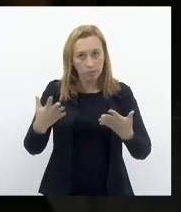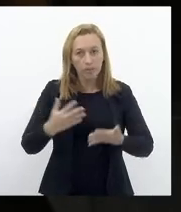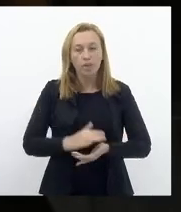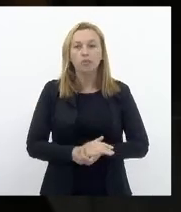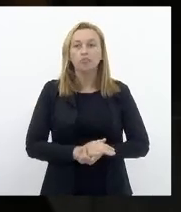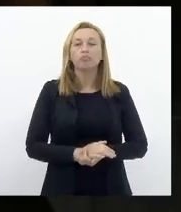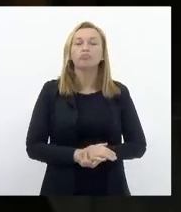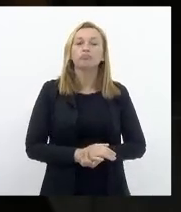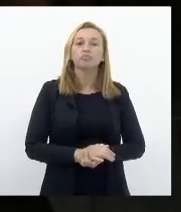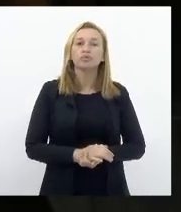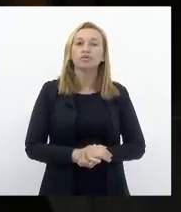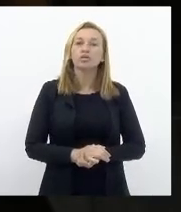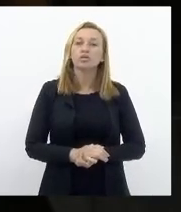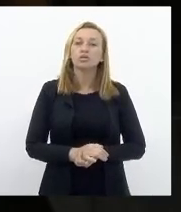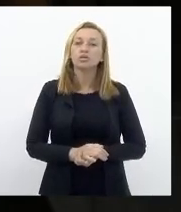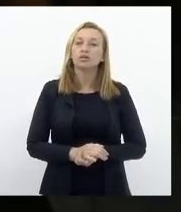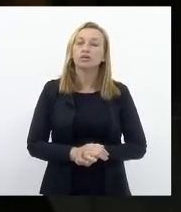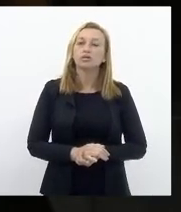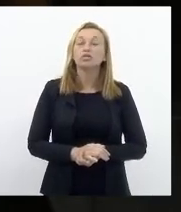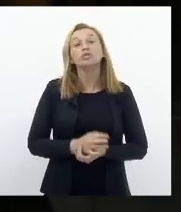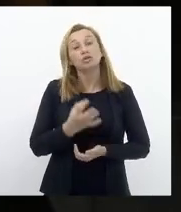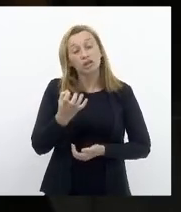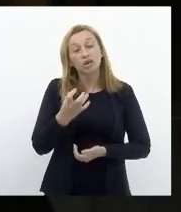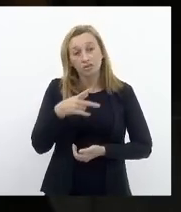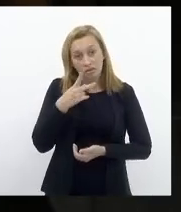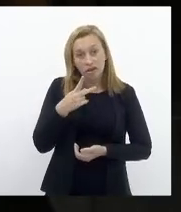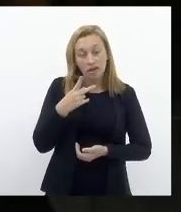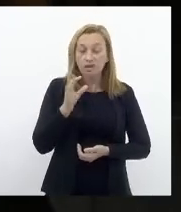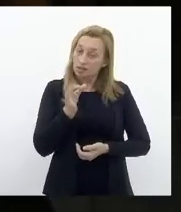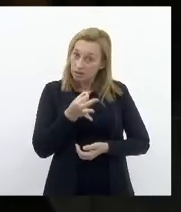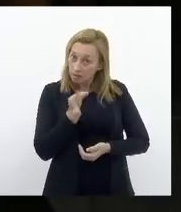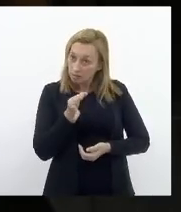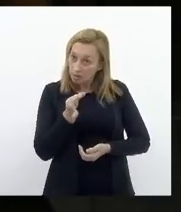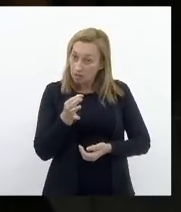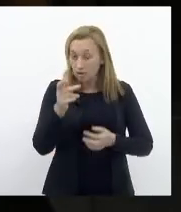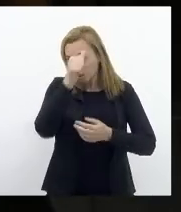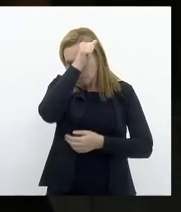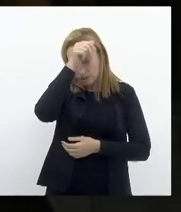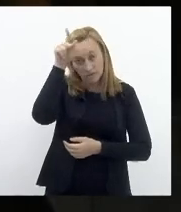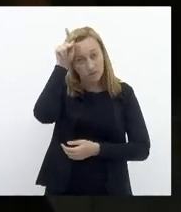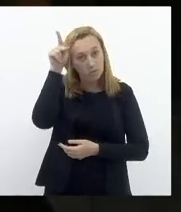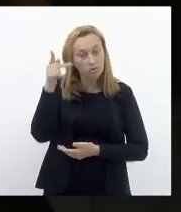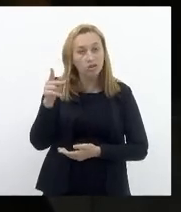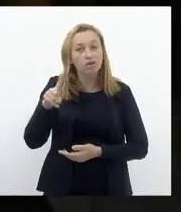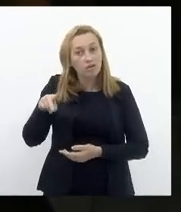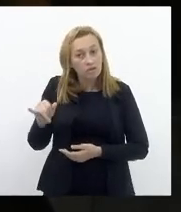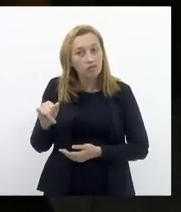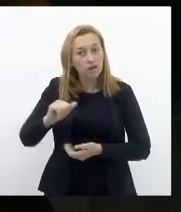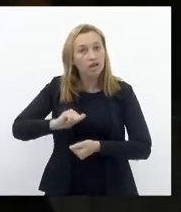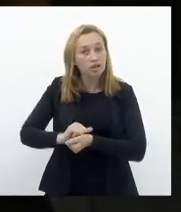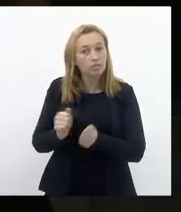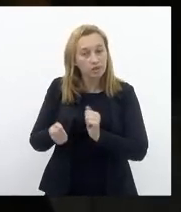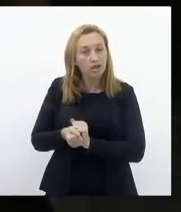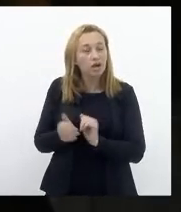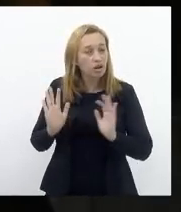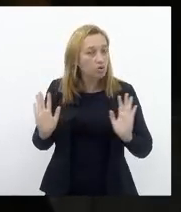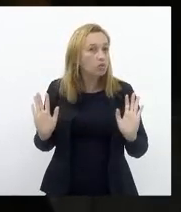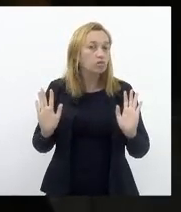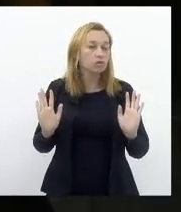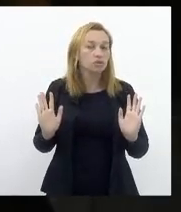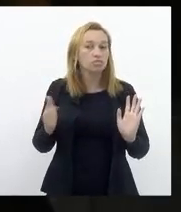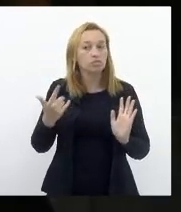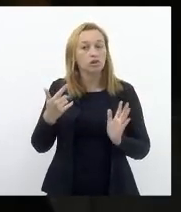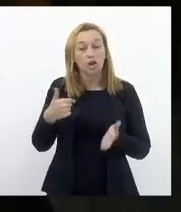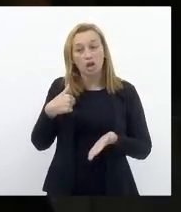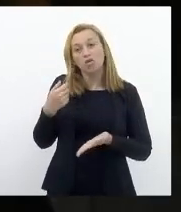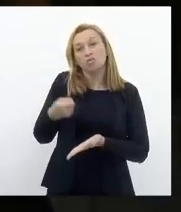totalmente Ao lado deles O que quer dizer Objetivamente Que a prefeitura Vai adotar Alguma posição Então como eu fiz